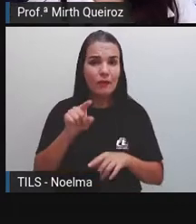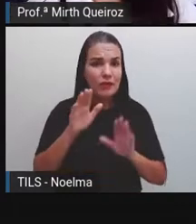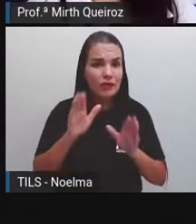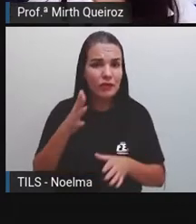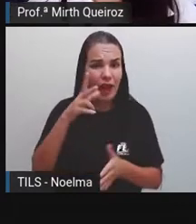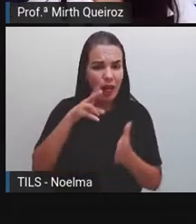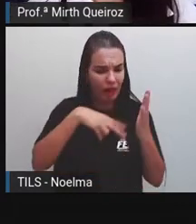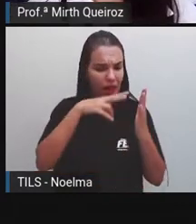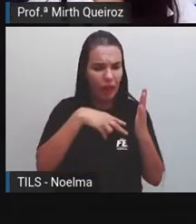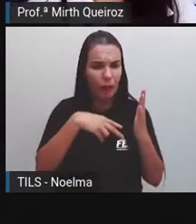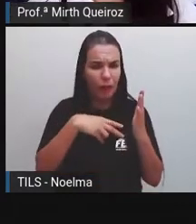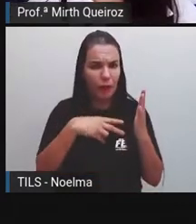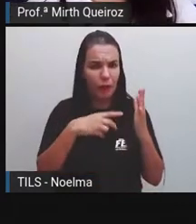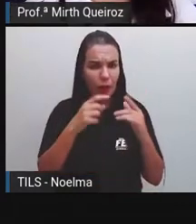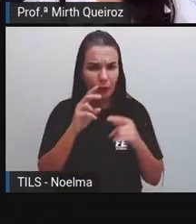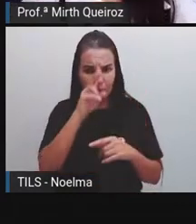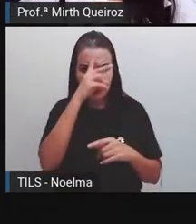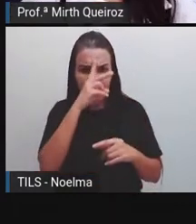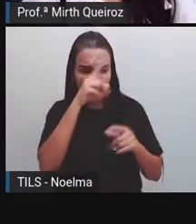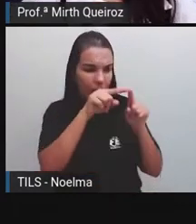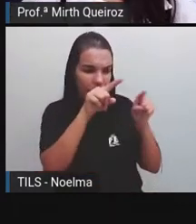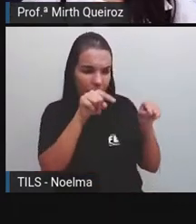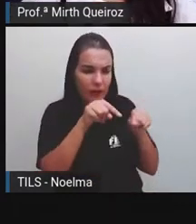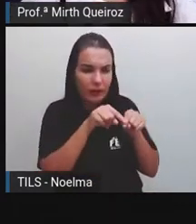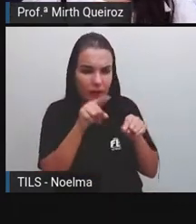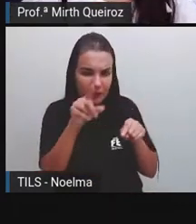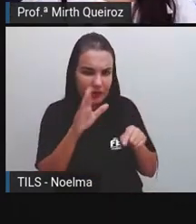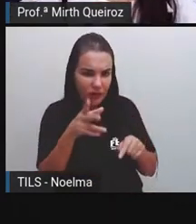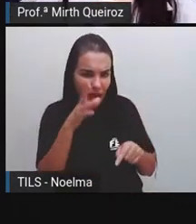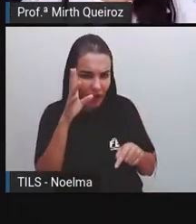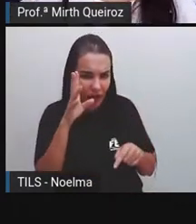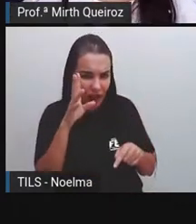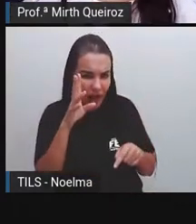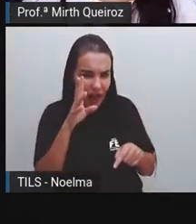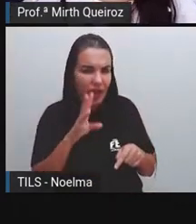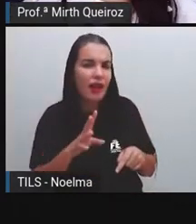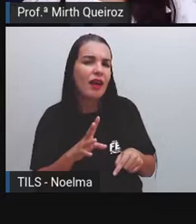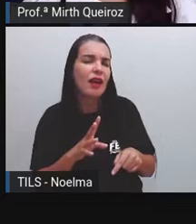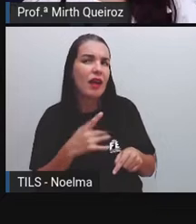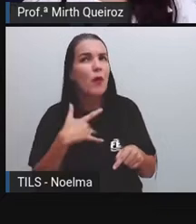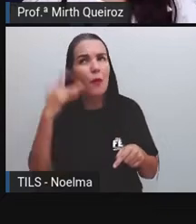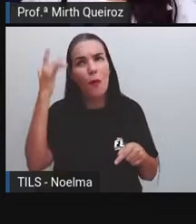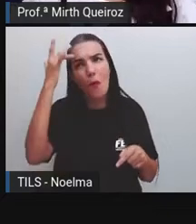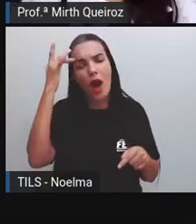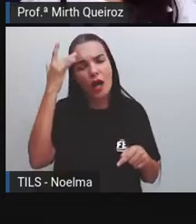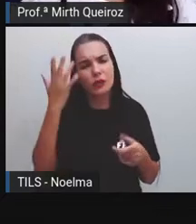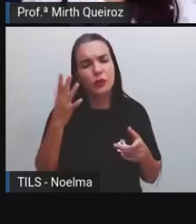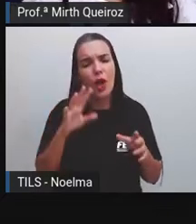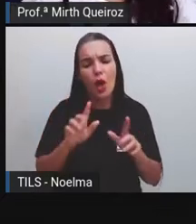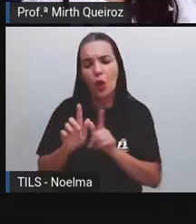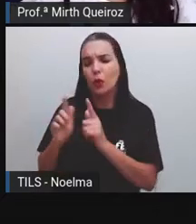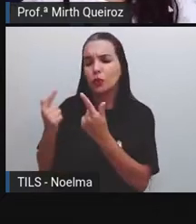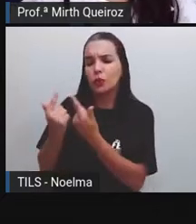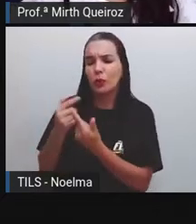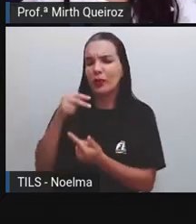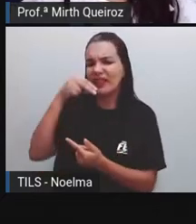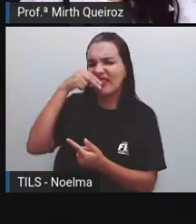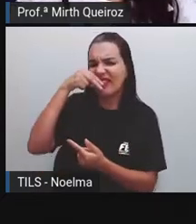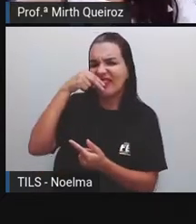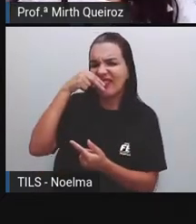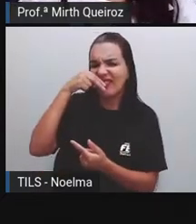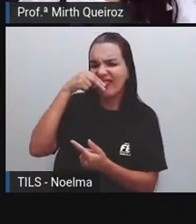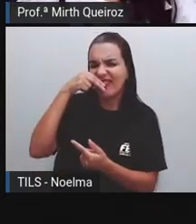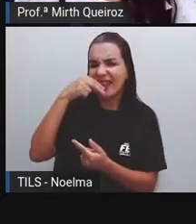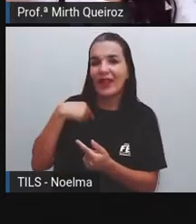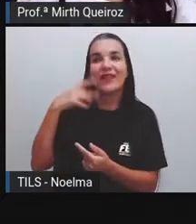leu uma história em quadrinhos? Quem aí já leu? Eu acredito que da turma da Mônica, muita gente deve ter lido, né?